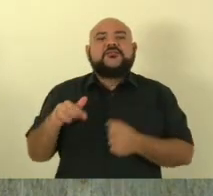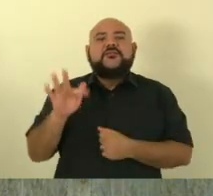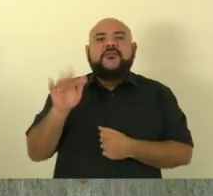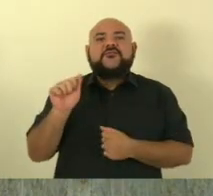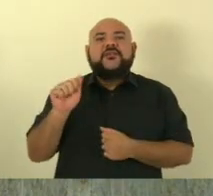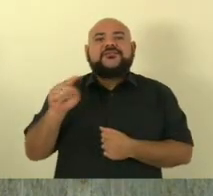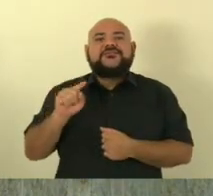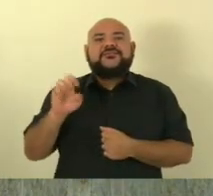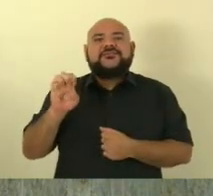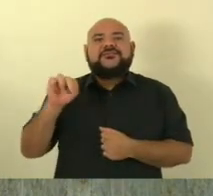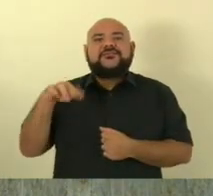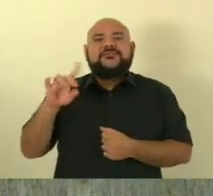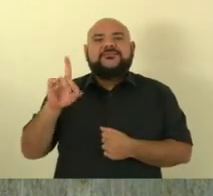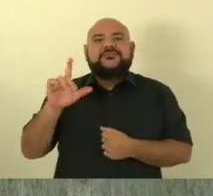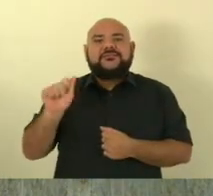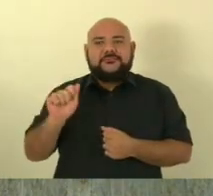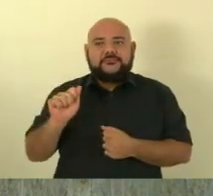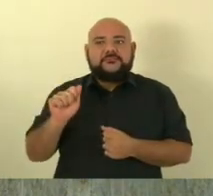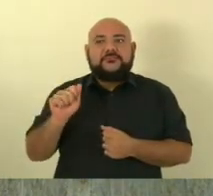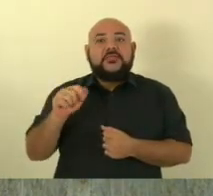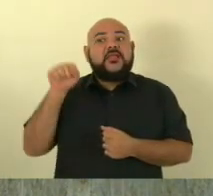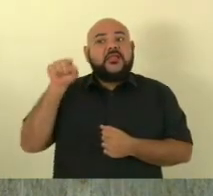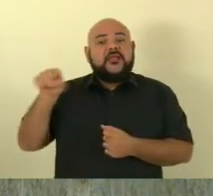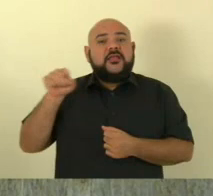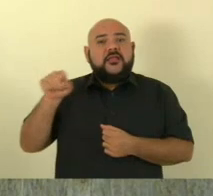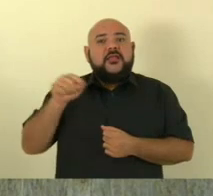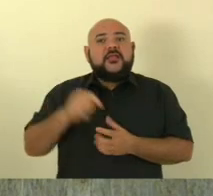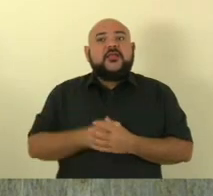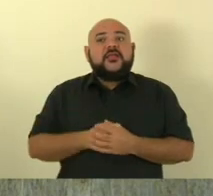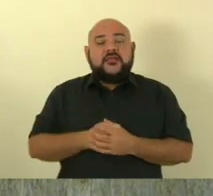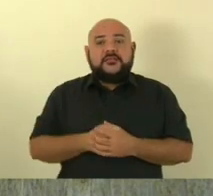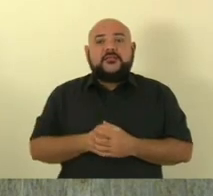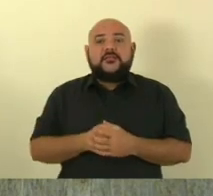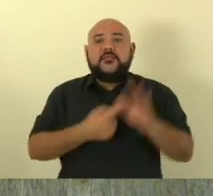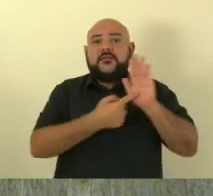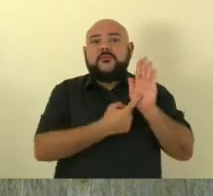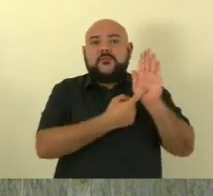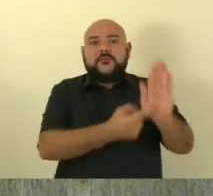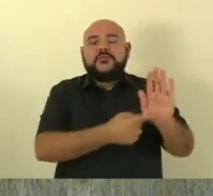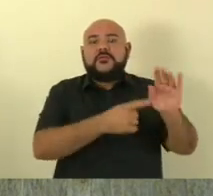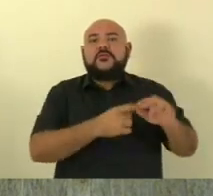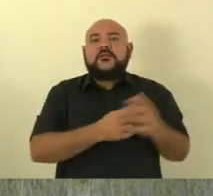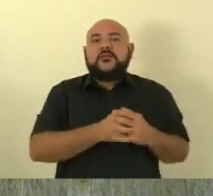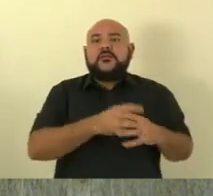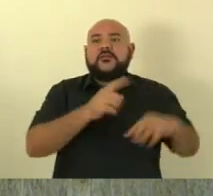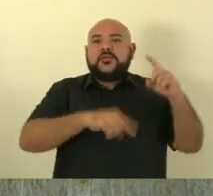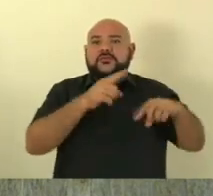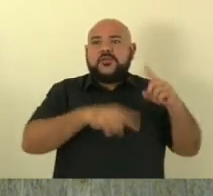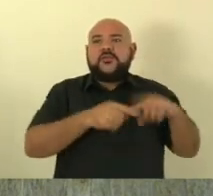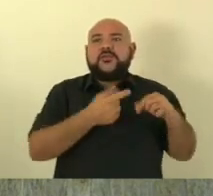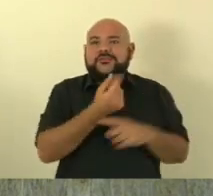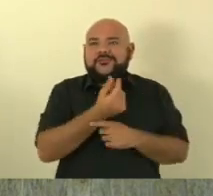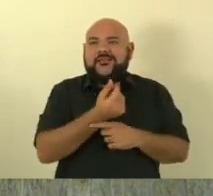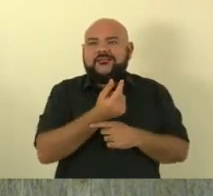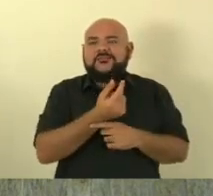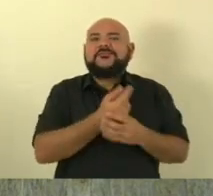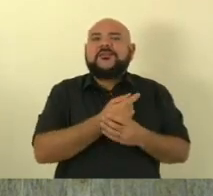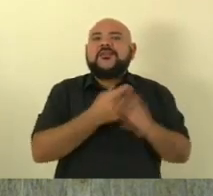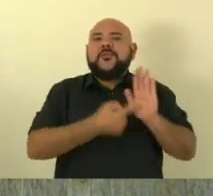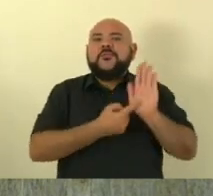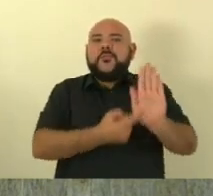ele no sua prestação de conta quadrimestral passou a informação de que o estado do Espírito Santo gasta